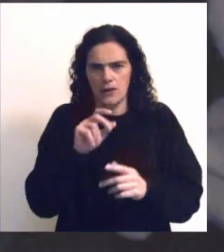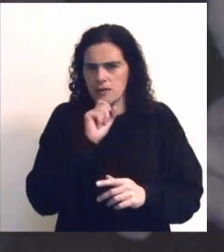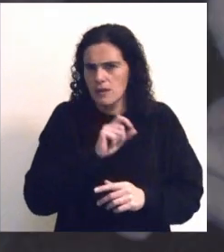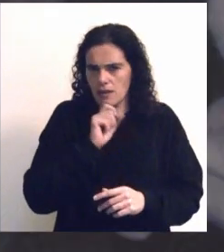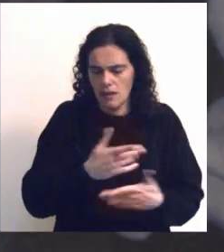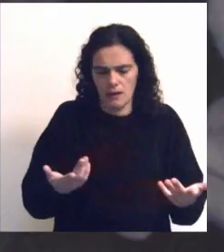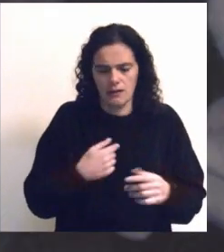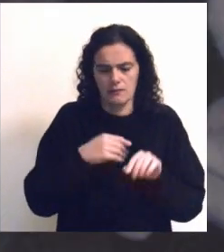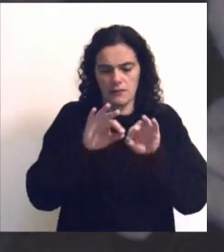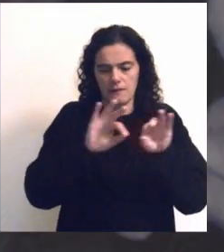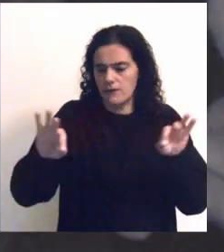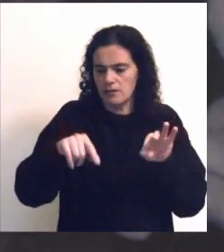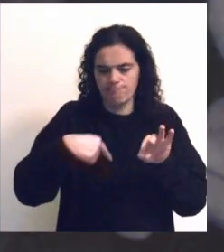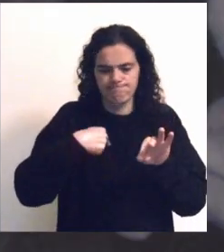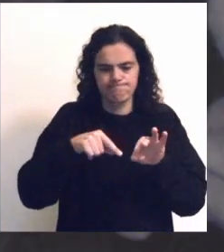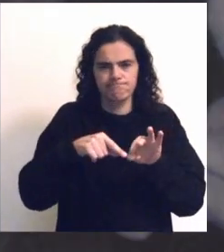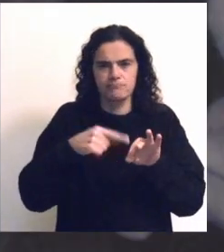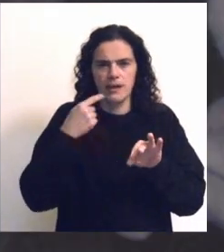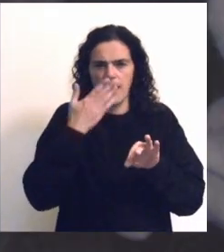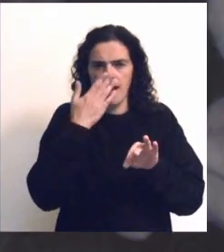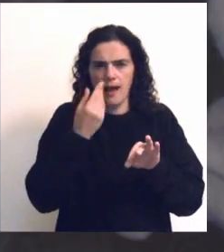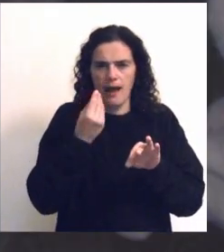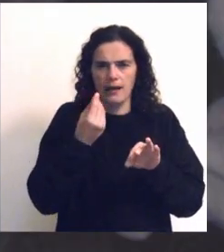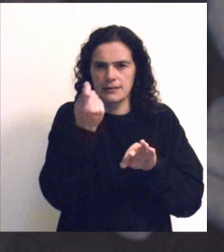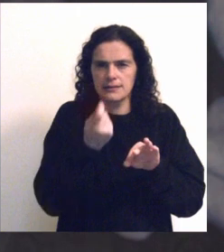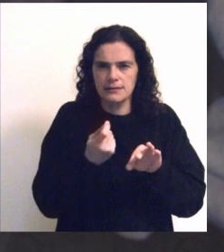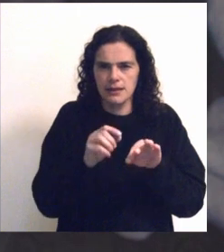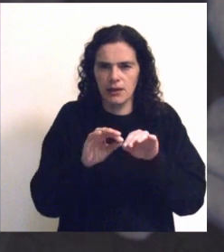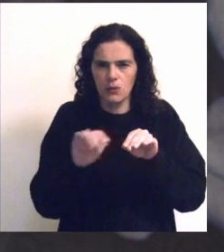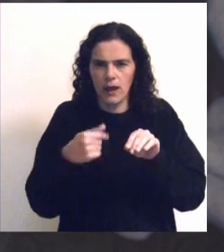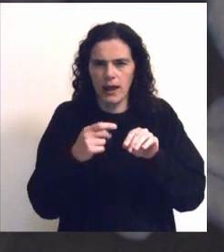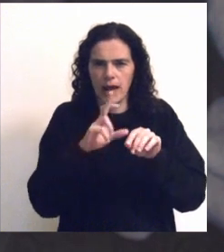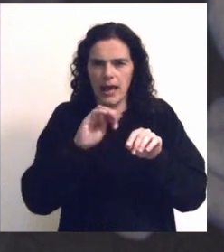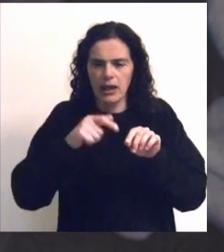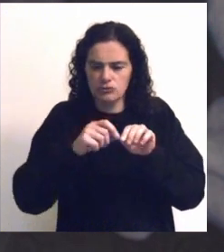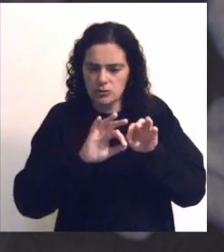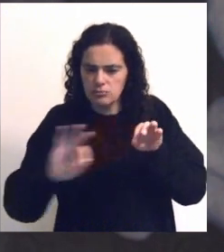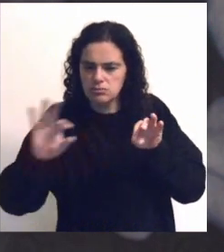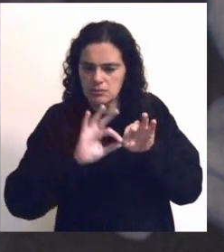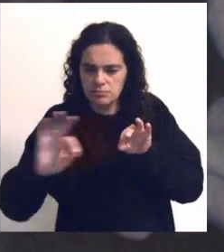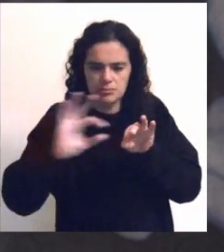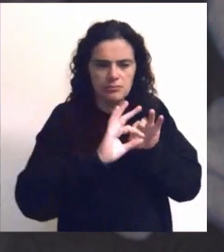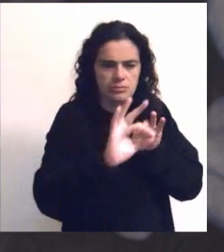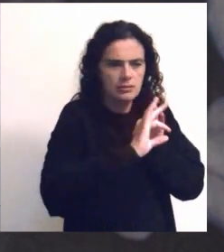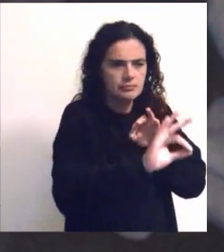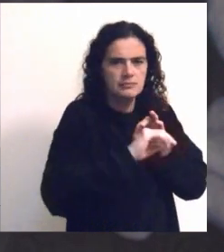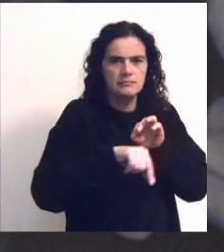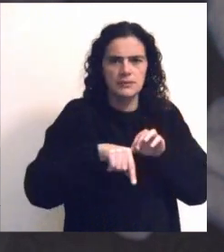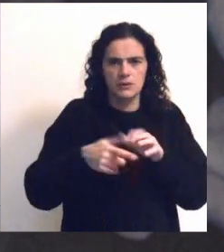visível. As fitas magnéticas quase como desenham rastos, vestígios